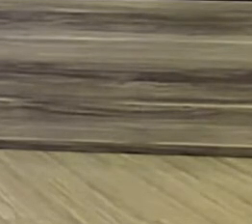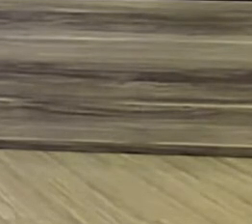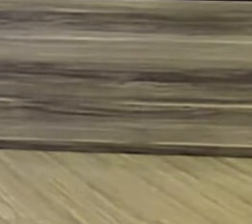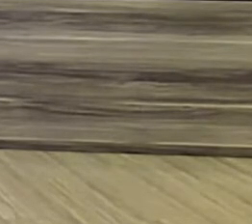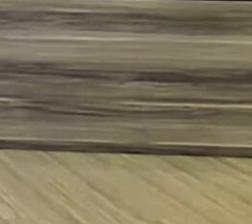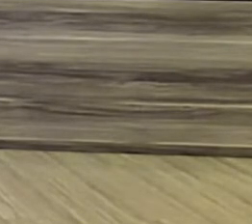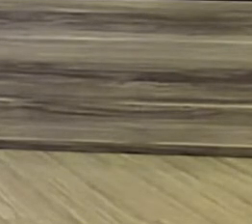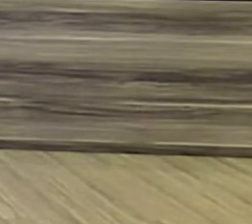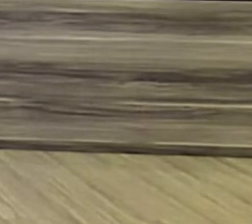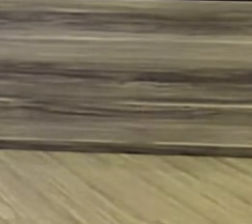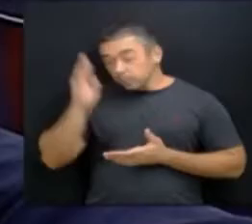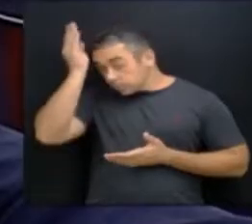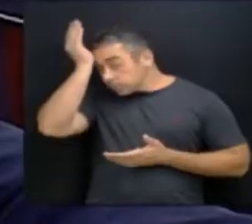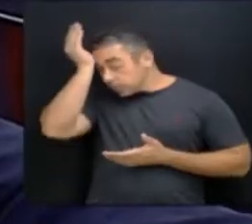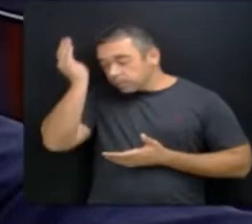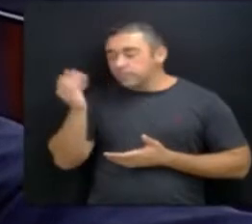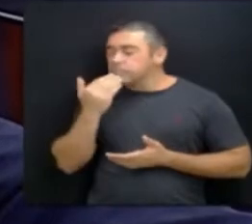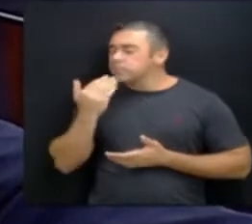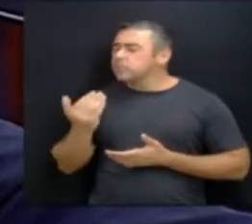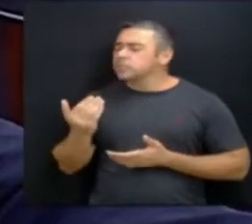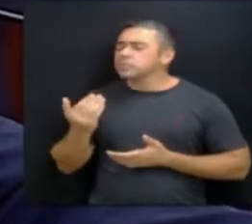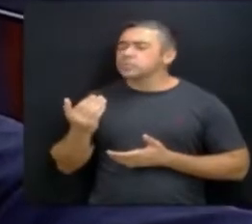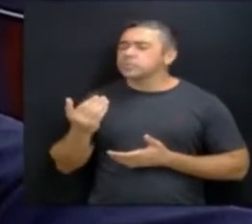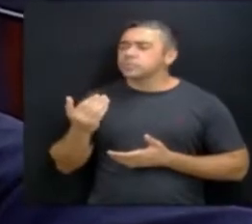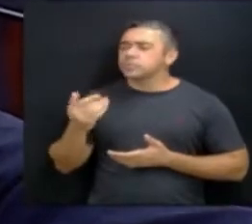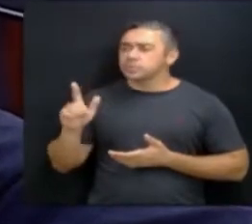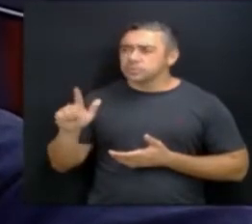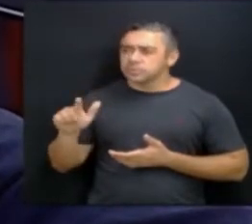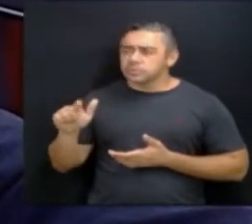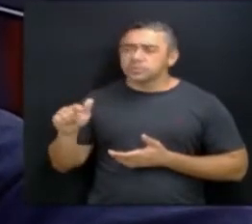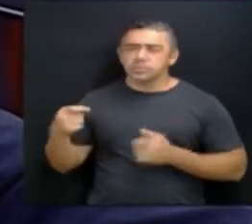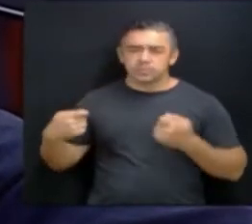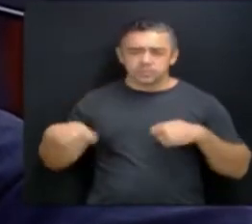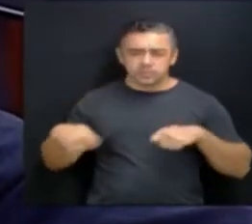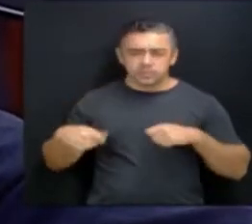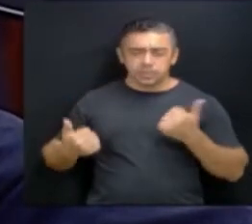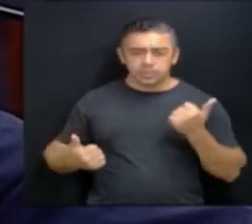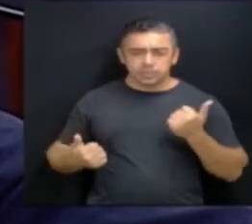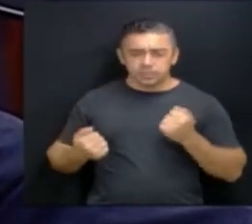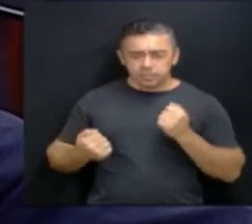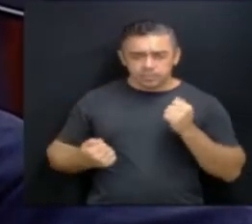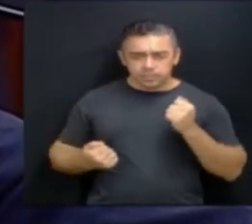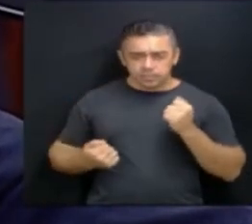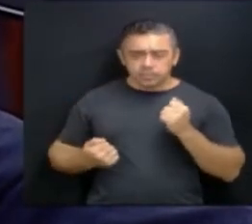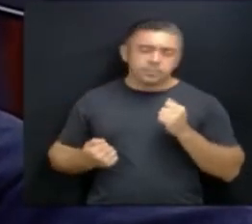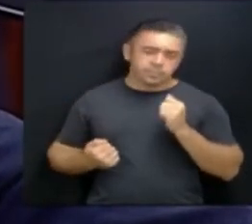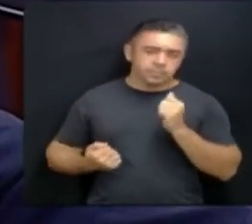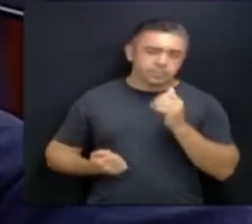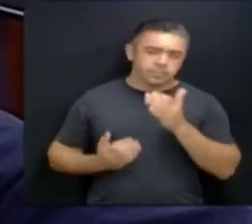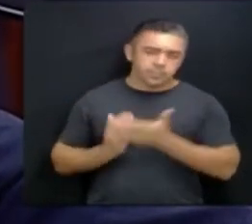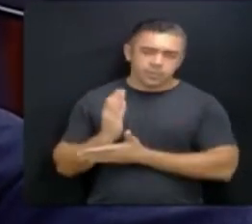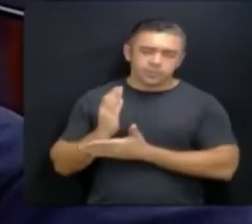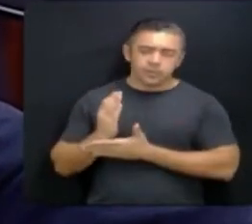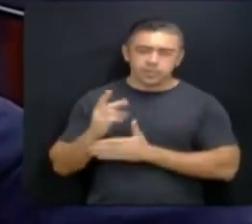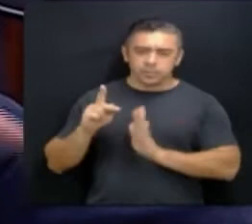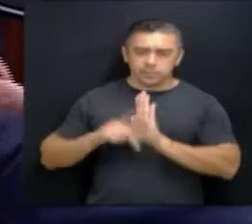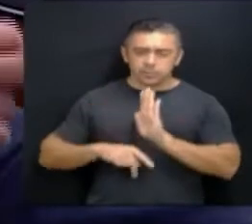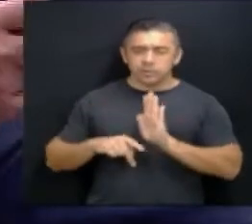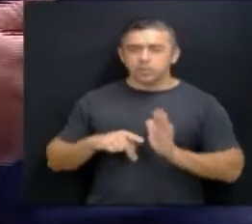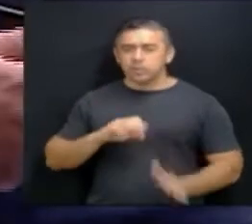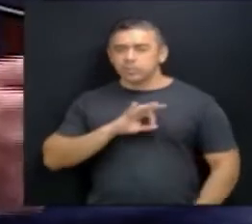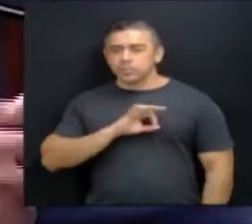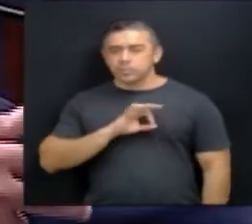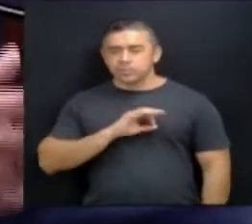é líder do governo na Casa. O projeto de lei também prevê a alteração da Lei Estadual 19.935,